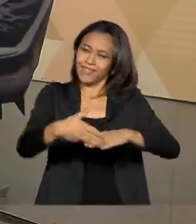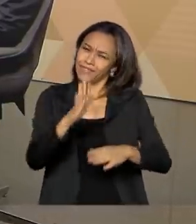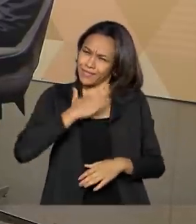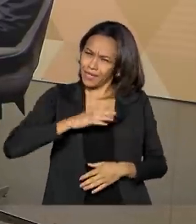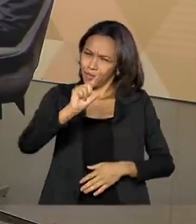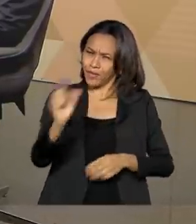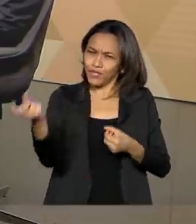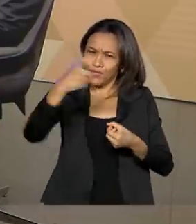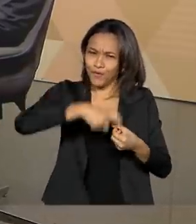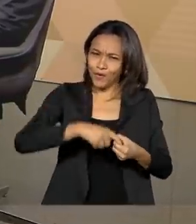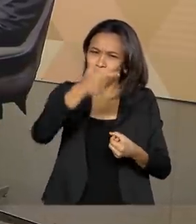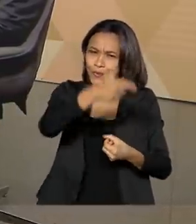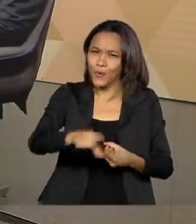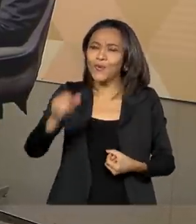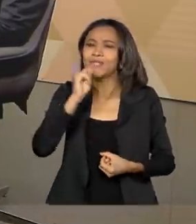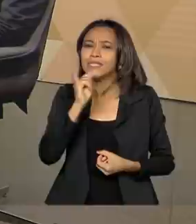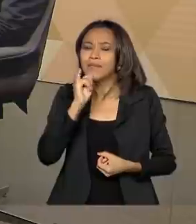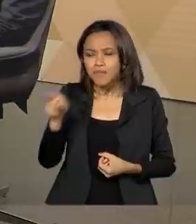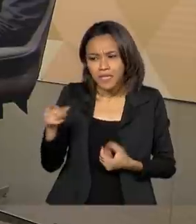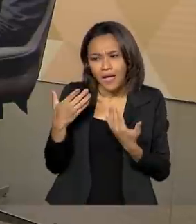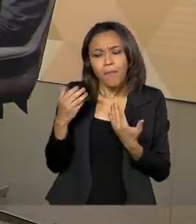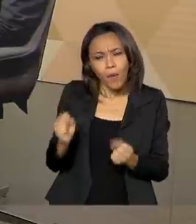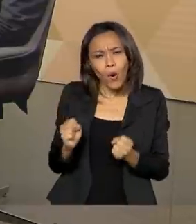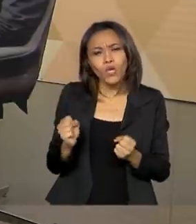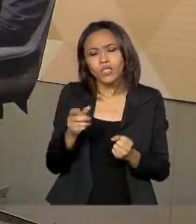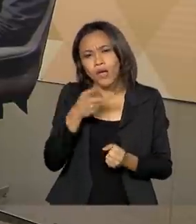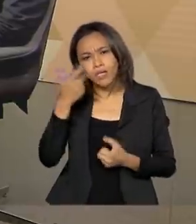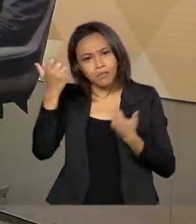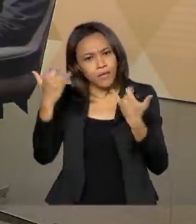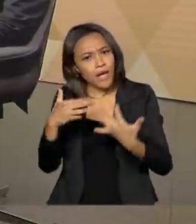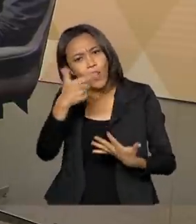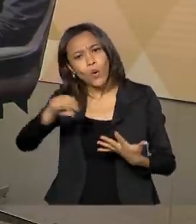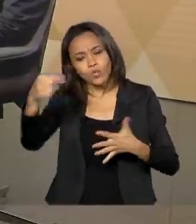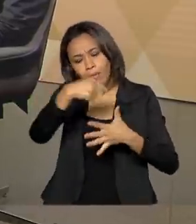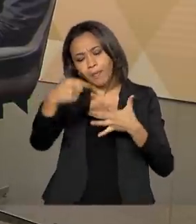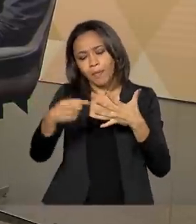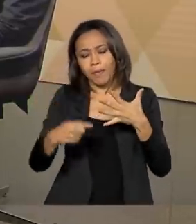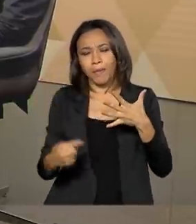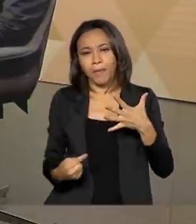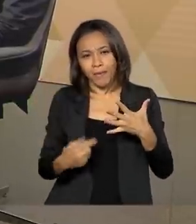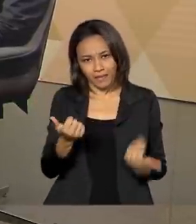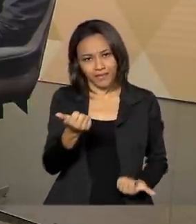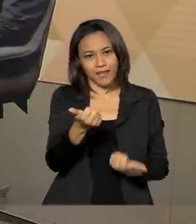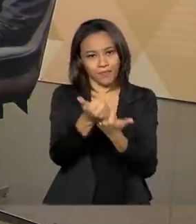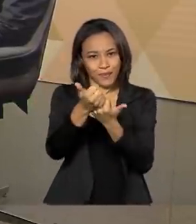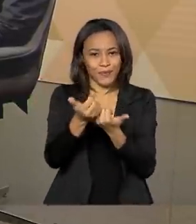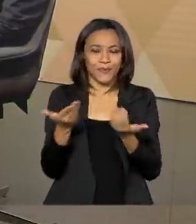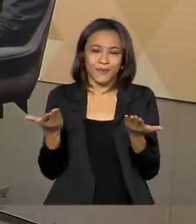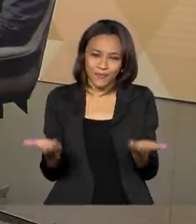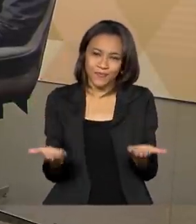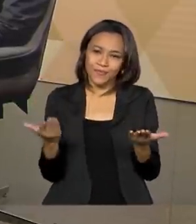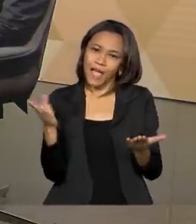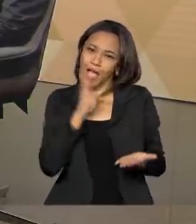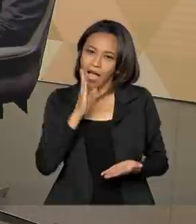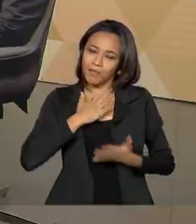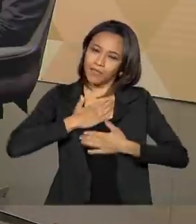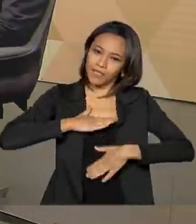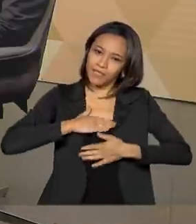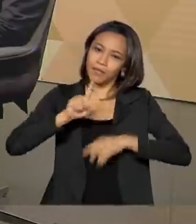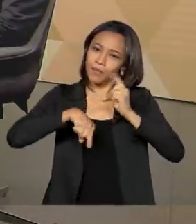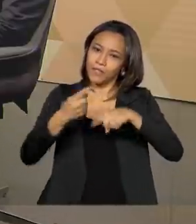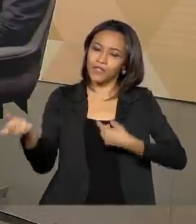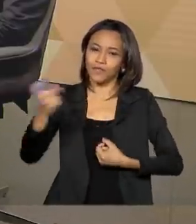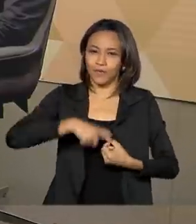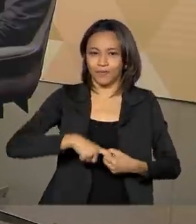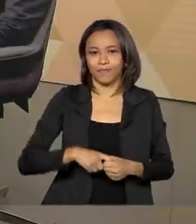exemplos. A gente pode abrir o bloco com o senhor apresentando outras iniciativas que receberam recursos do Fundo Nacional Antidrogas. A gente vai para um rápido intervalo e daqui a